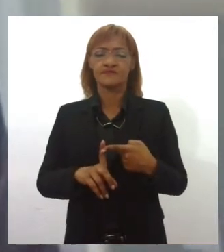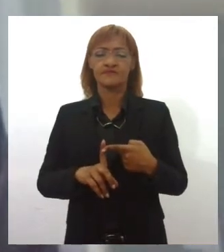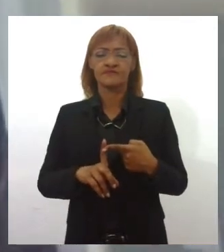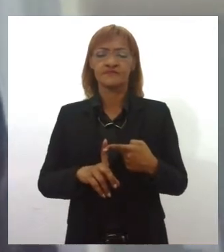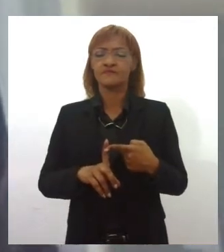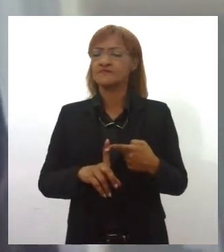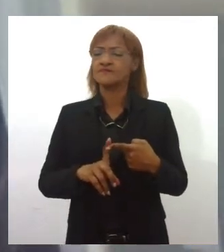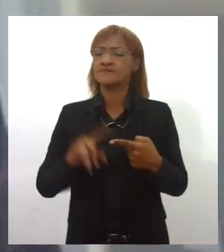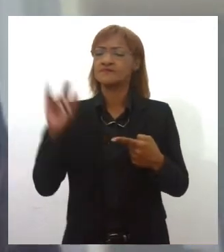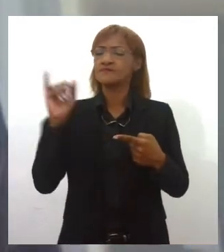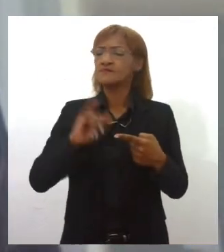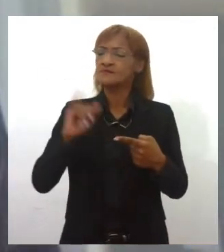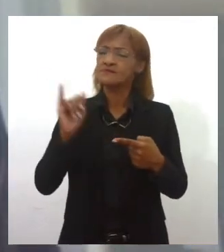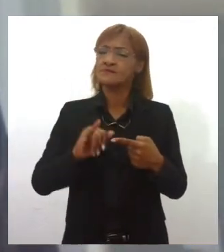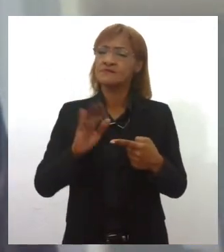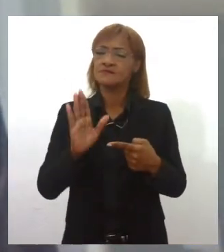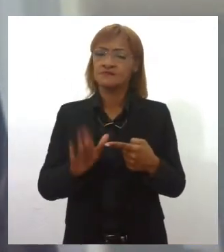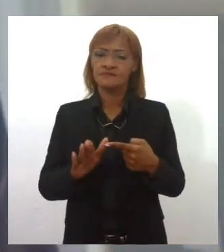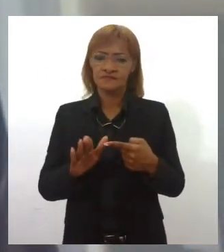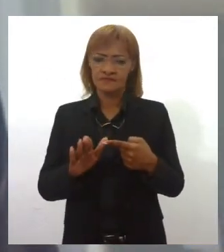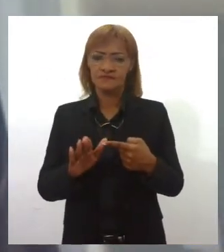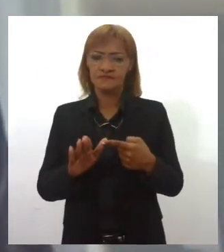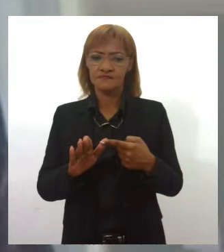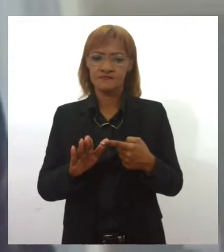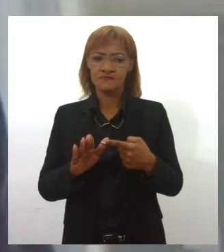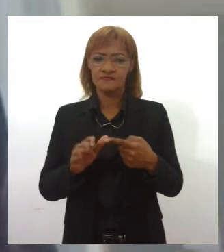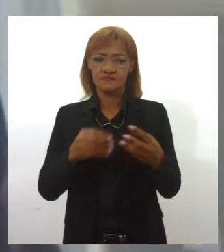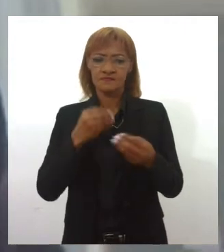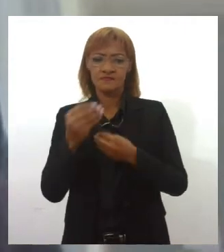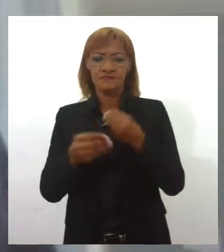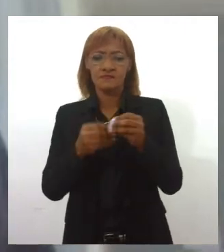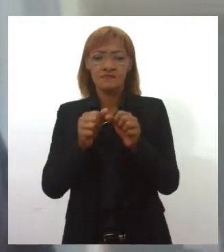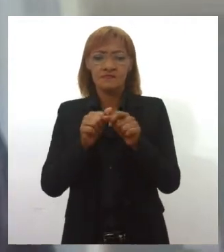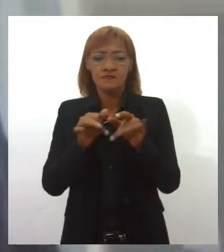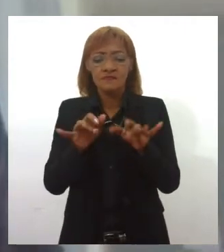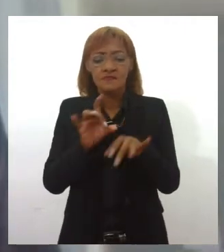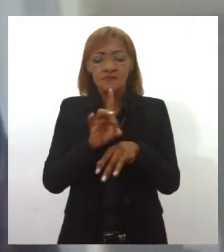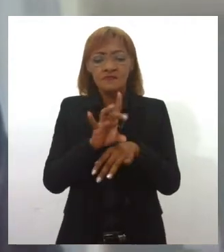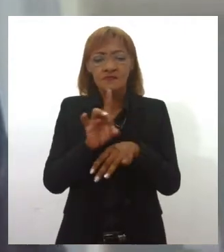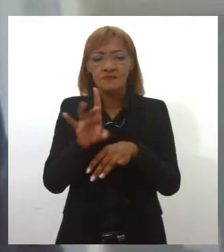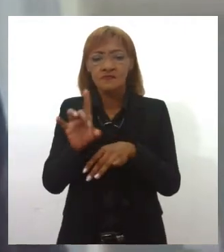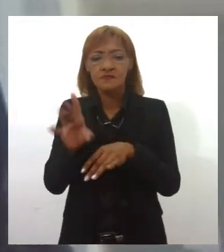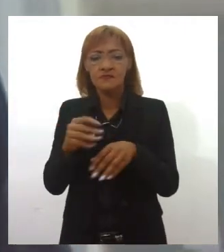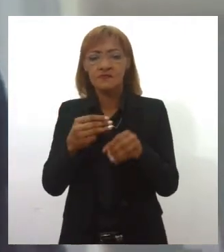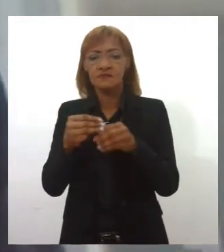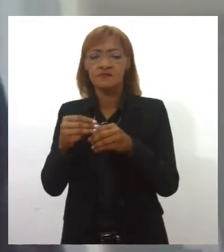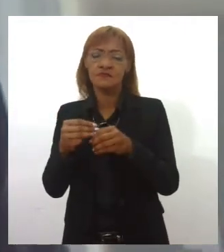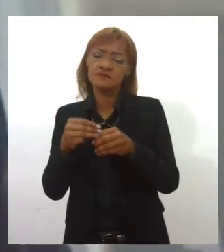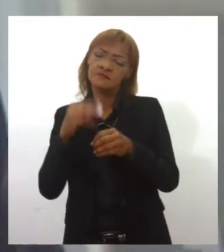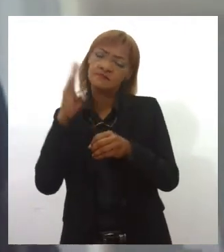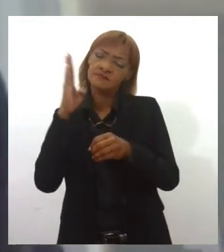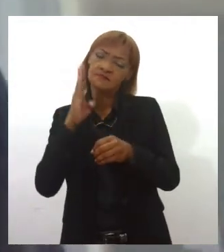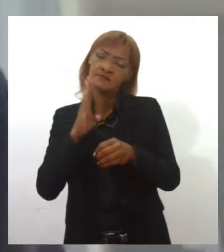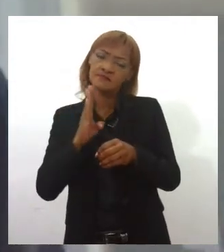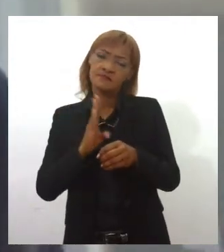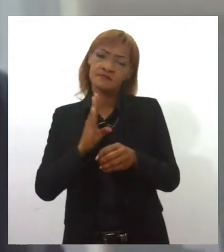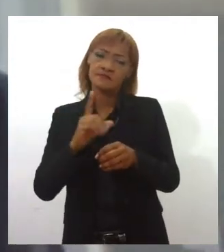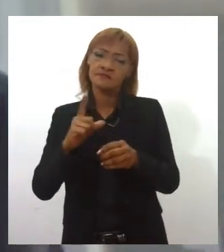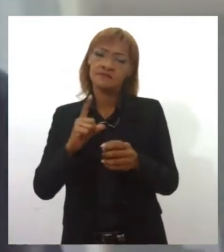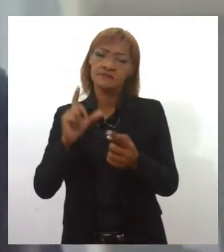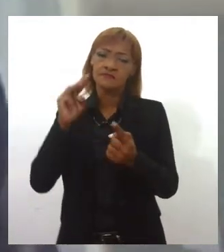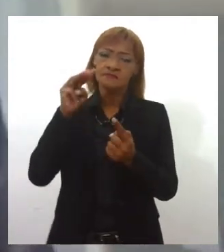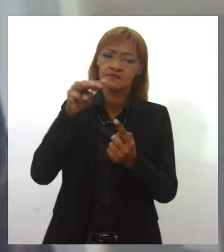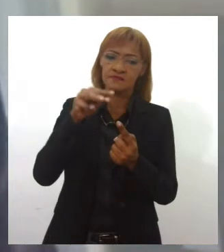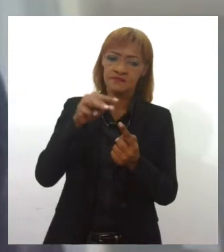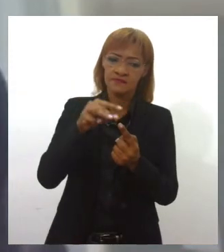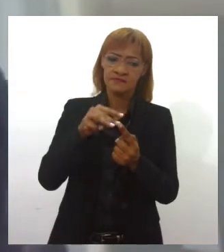muito interessante, que é o Mais PNE, que dá uma abrangência a cada município brasileiro, colocar suas metas e estratégias e